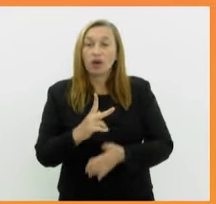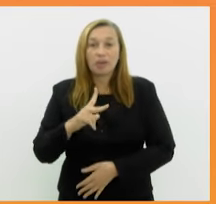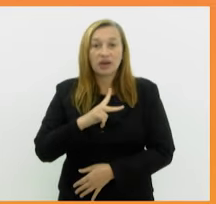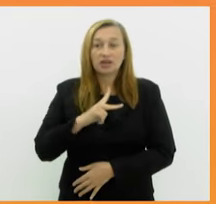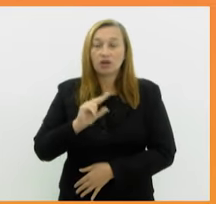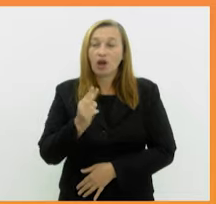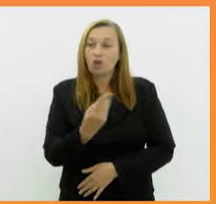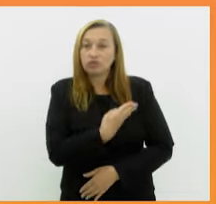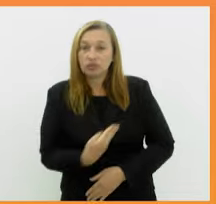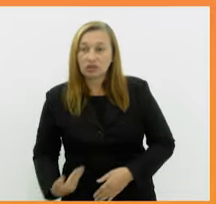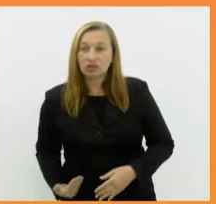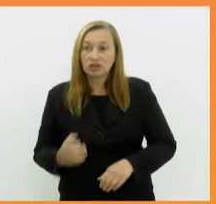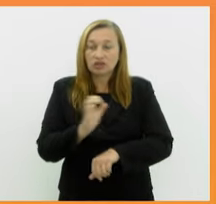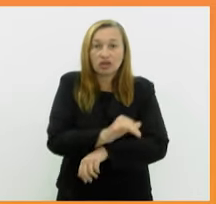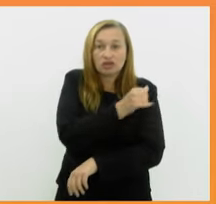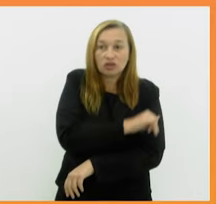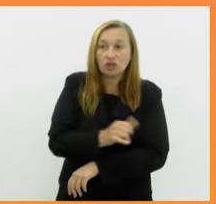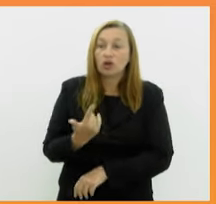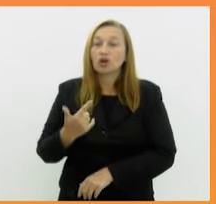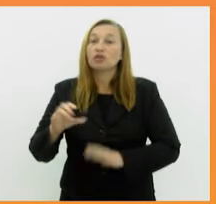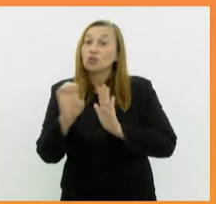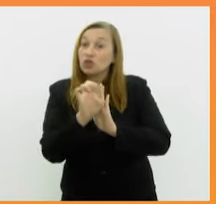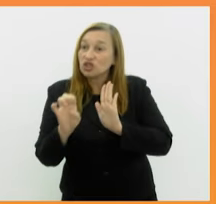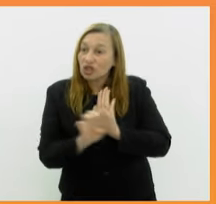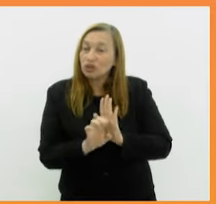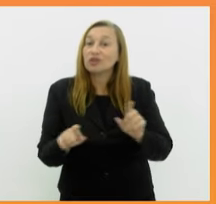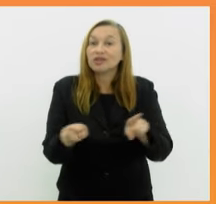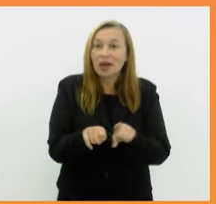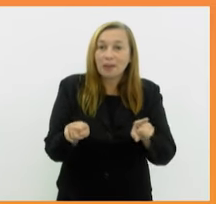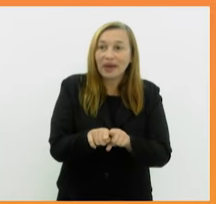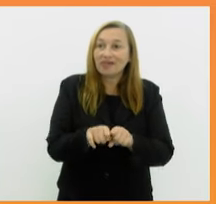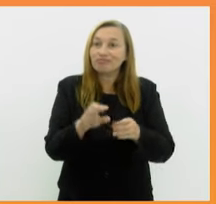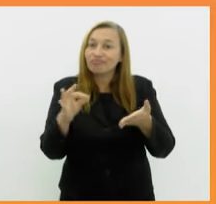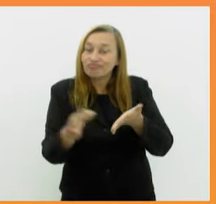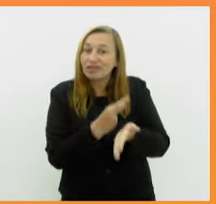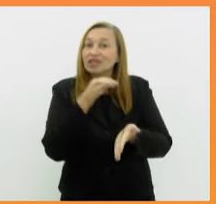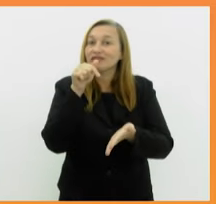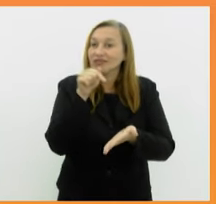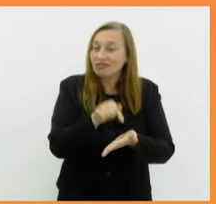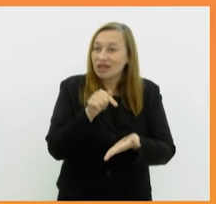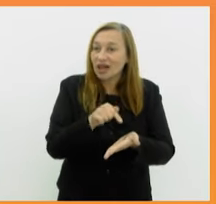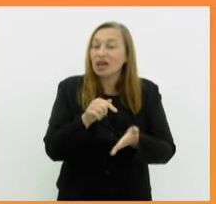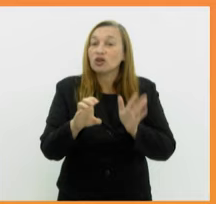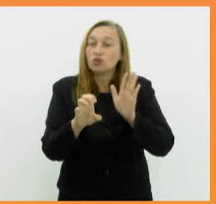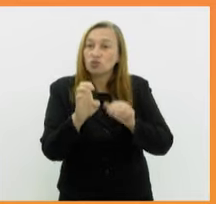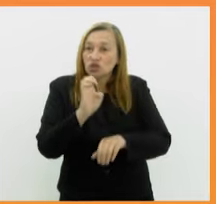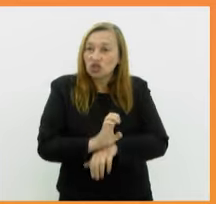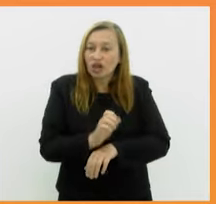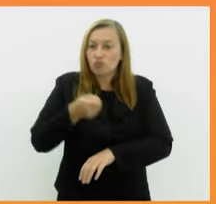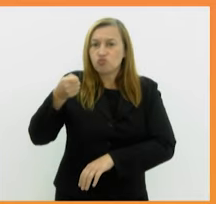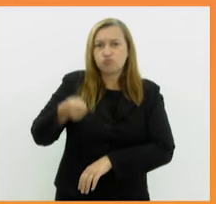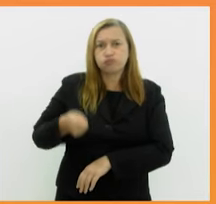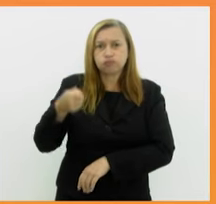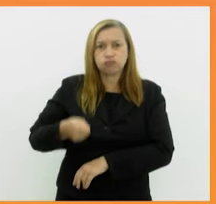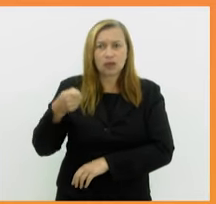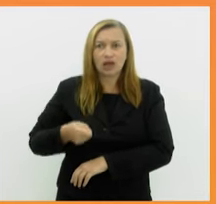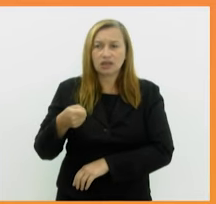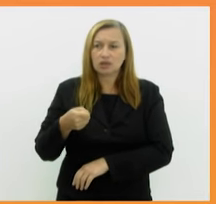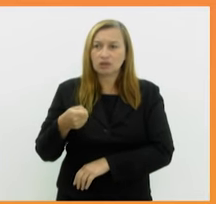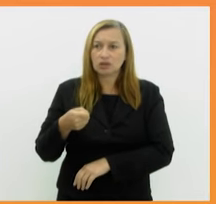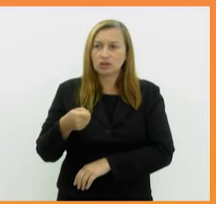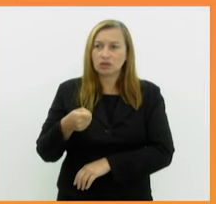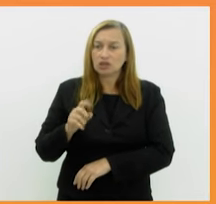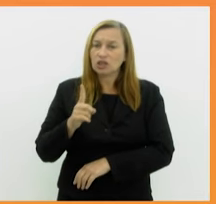do Estado do Rio de Janeiro. No Estatuto, também está escrito que o Estado tem a obrigação de garantir